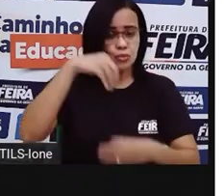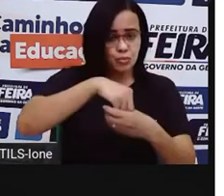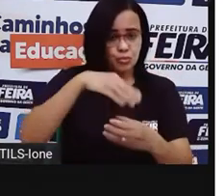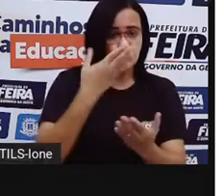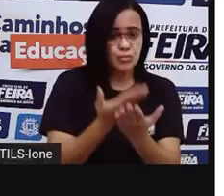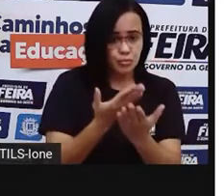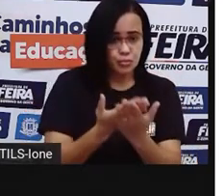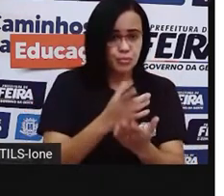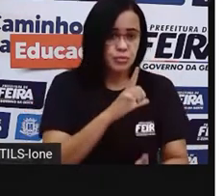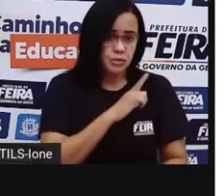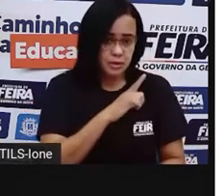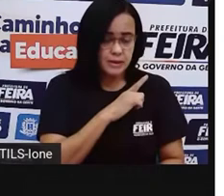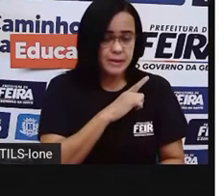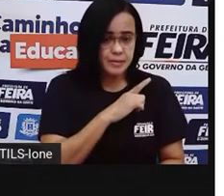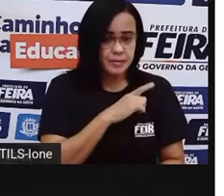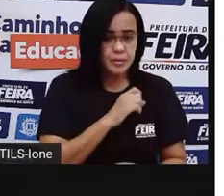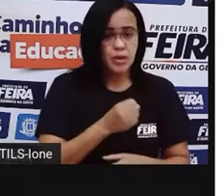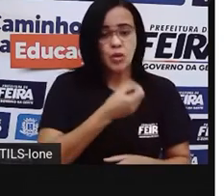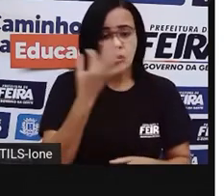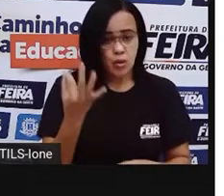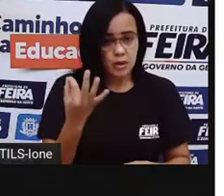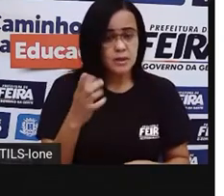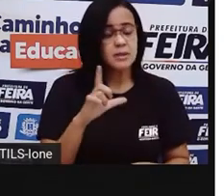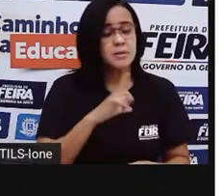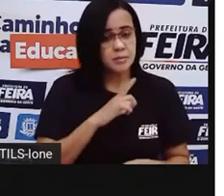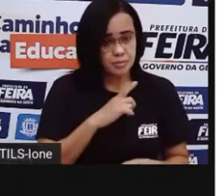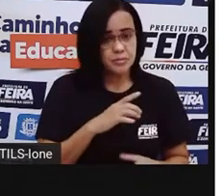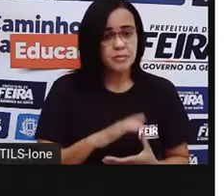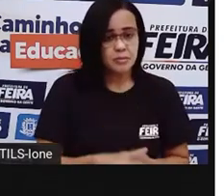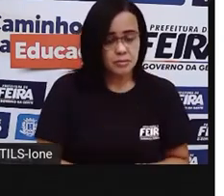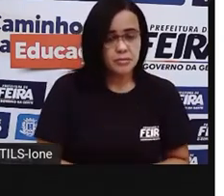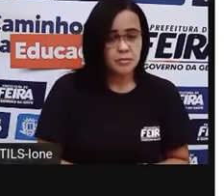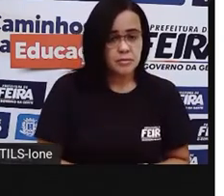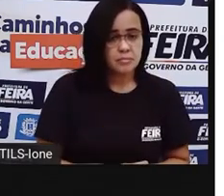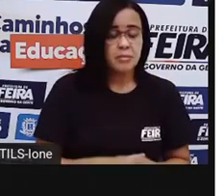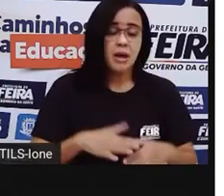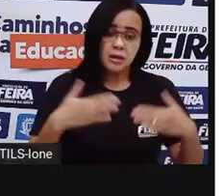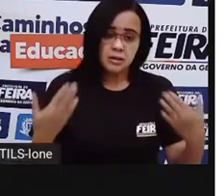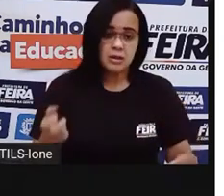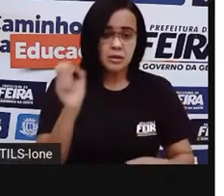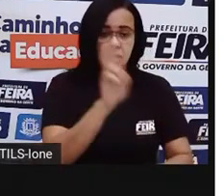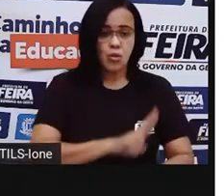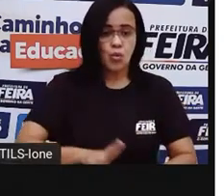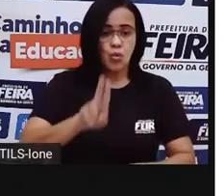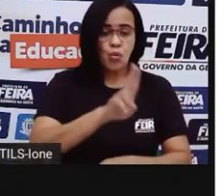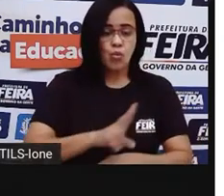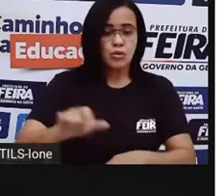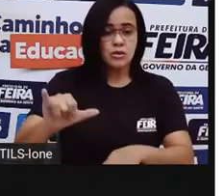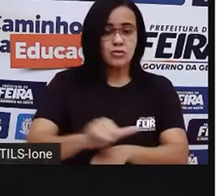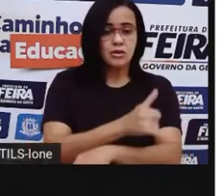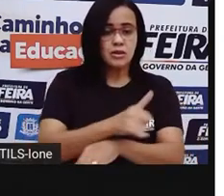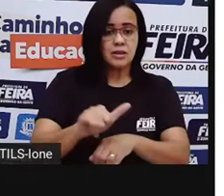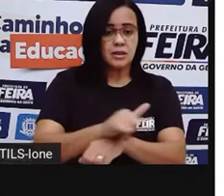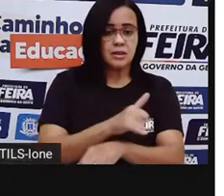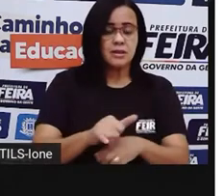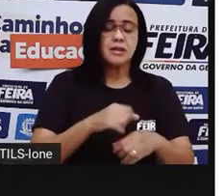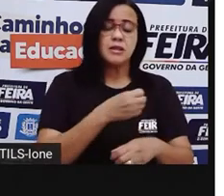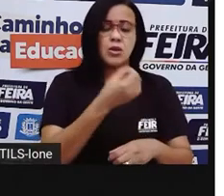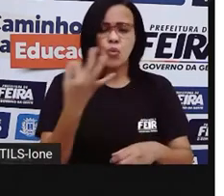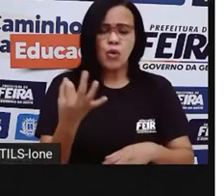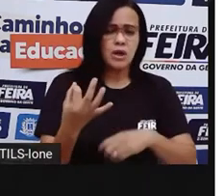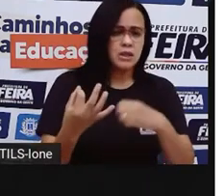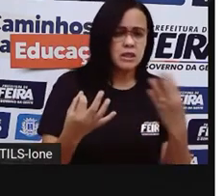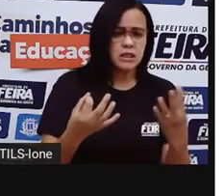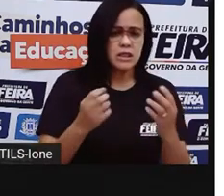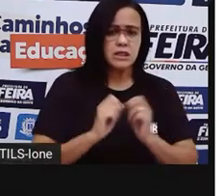né? Sem que ela precise contar criança por criança, Uma estratégia que a gente pode ter é contar a quantidade de fileiras, né?